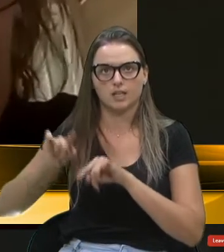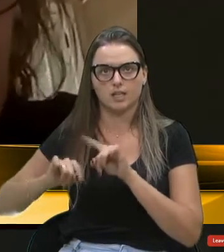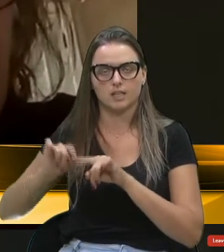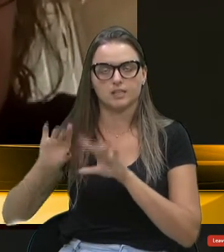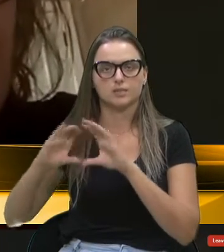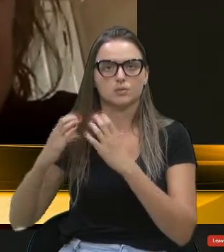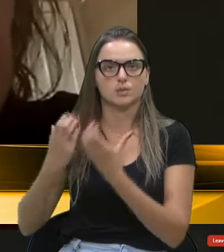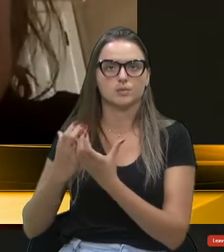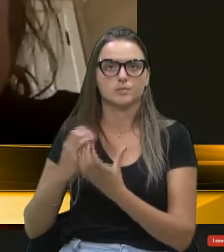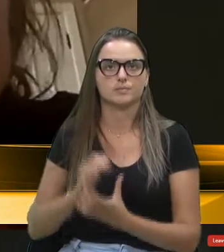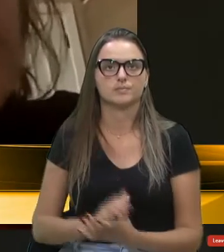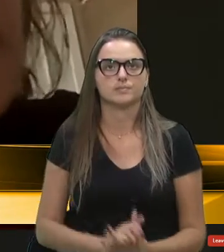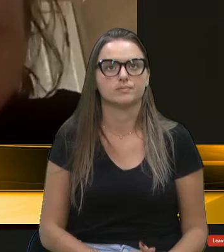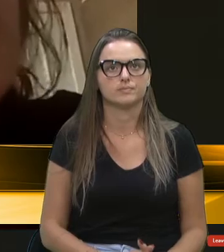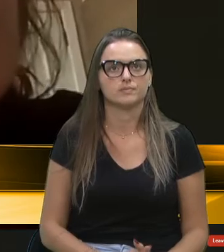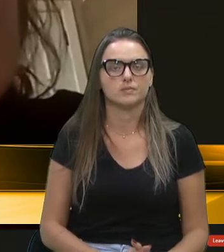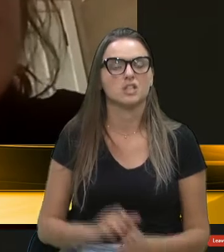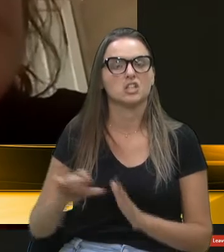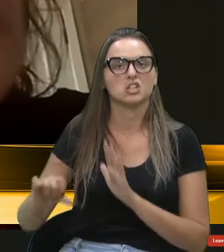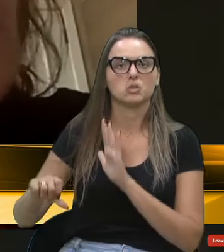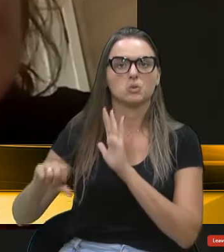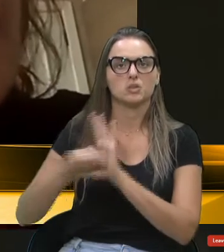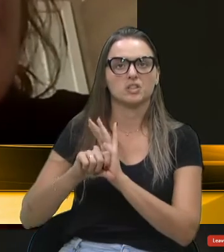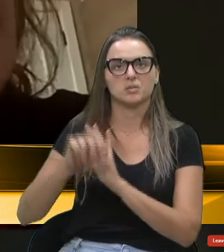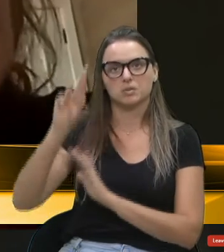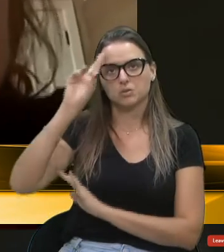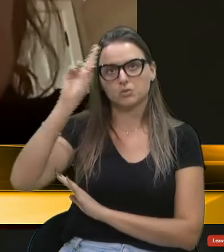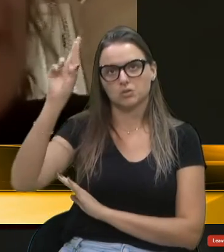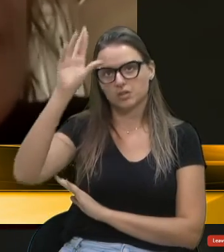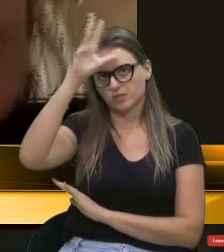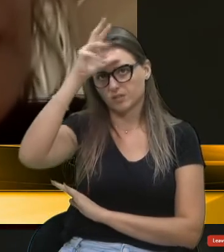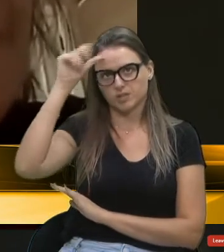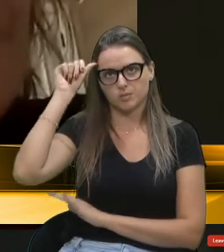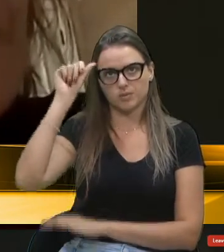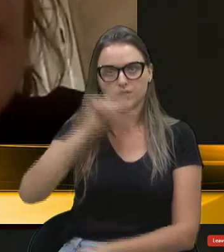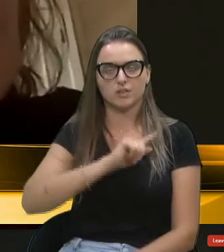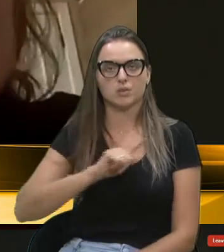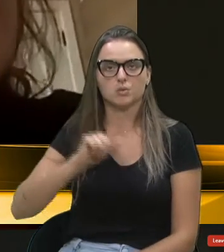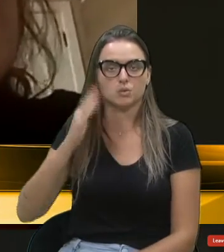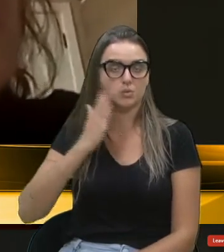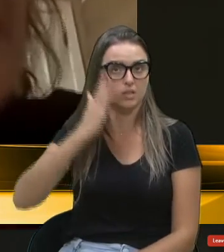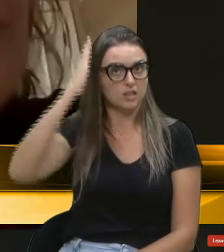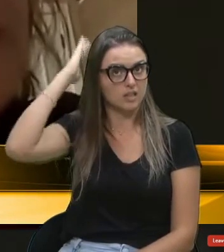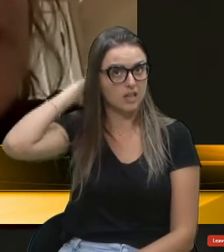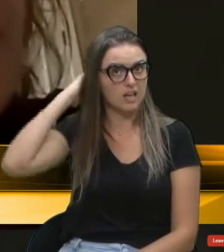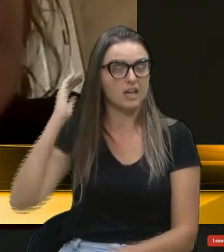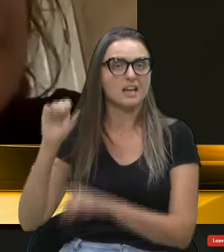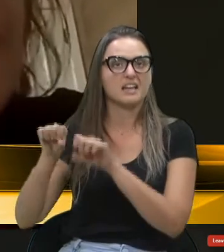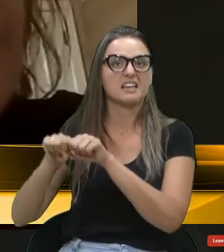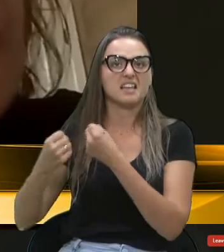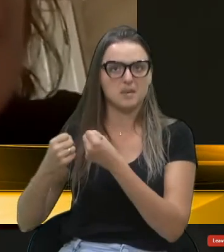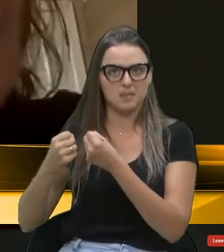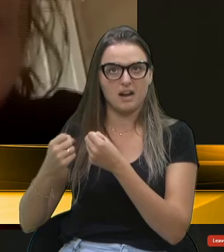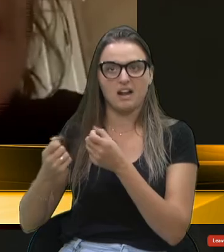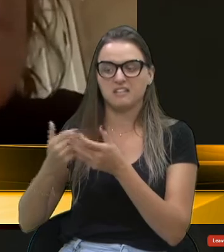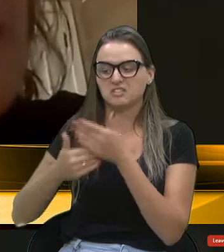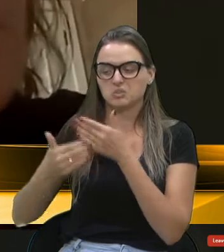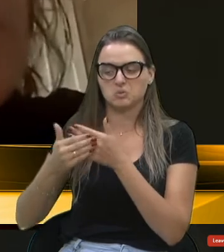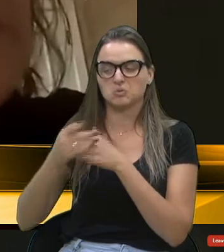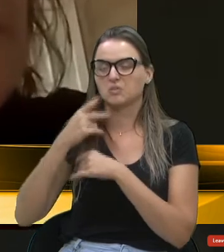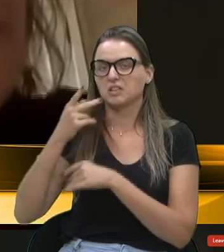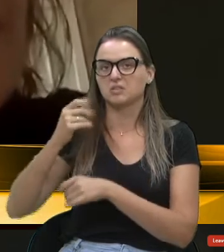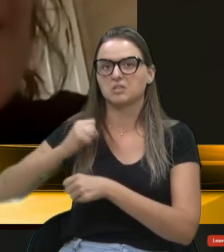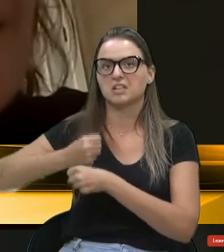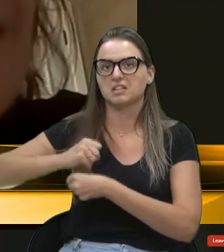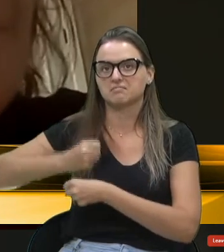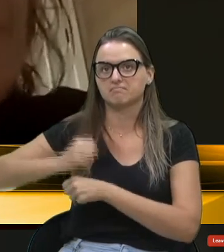comunidade. E o crime do prefeito Daniel Guerra foi demolir, dizendo o iria fazer. Nós sabemos